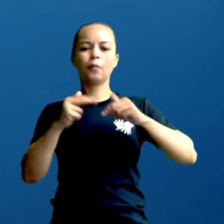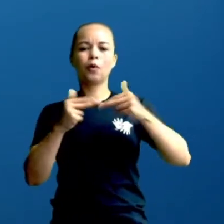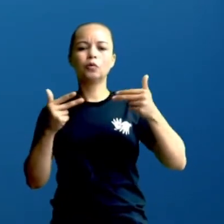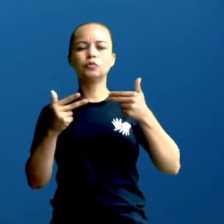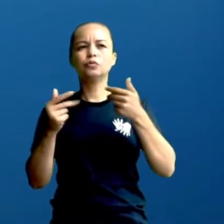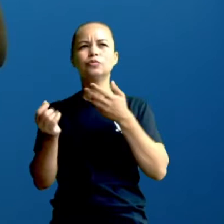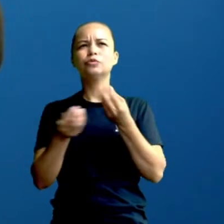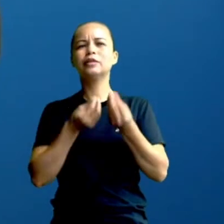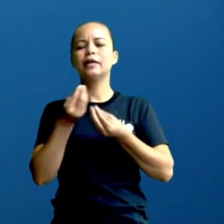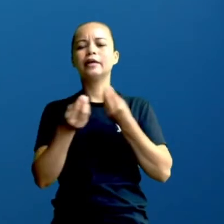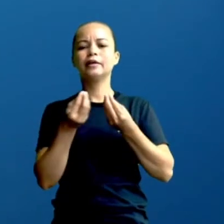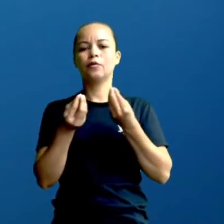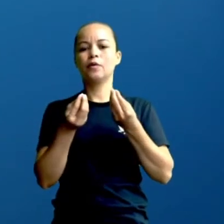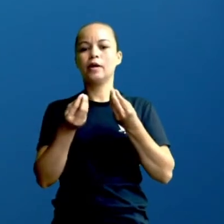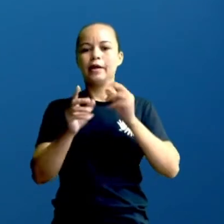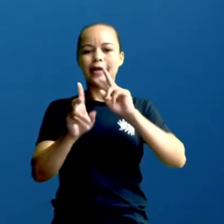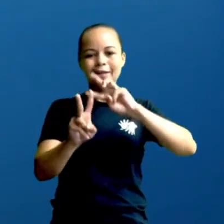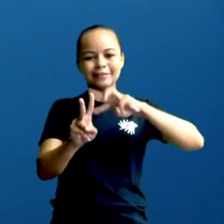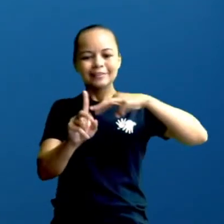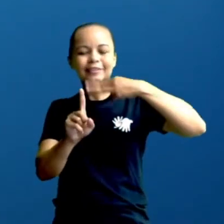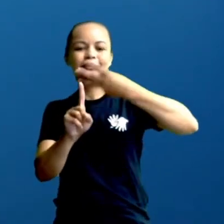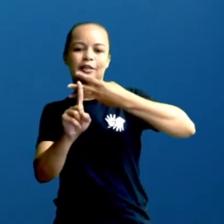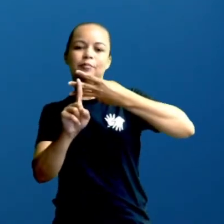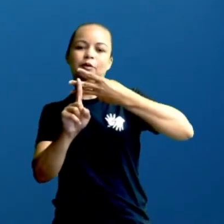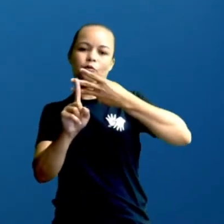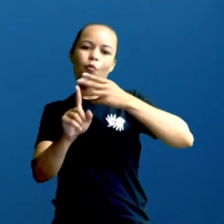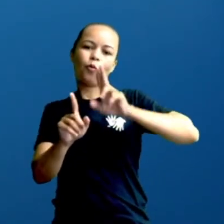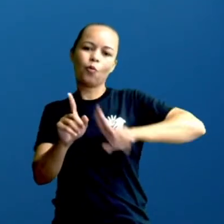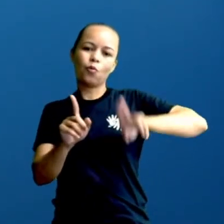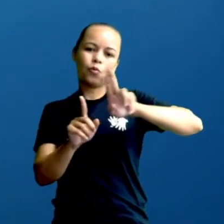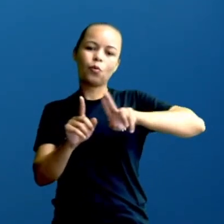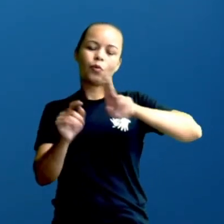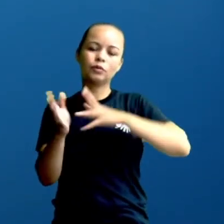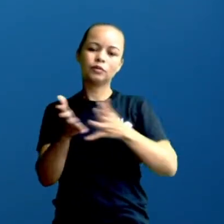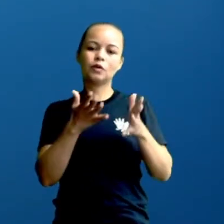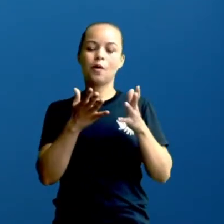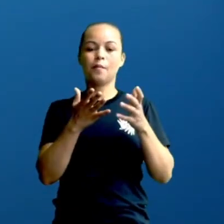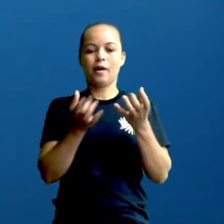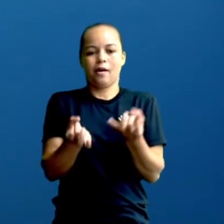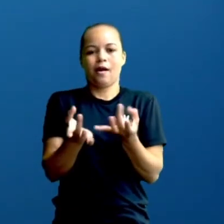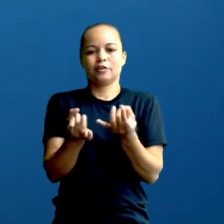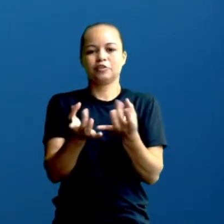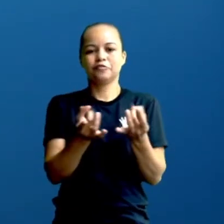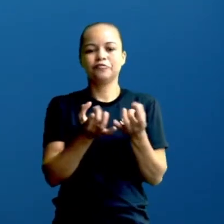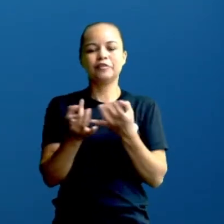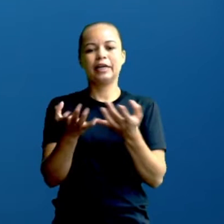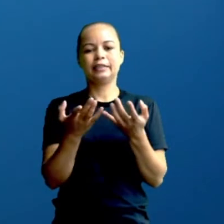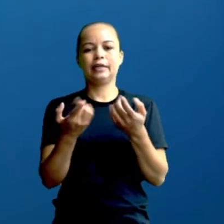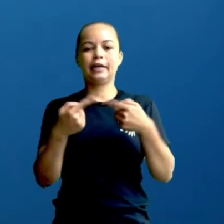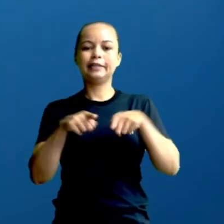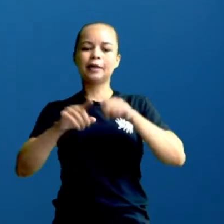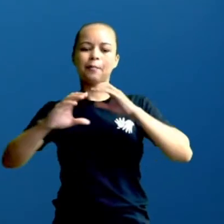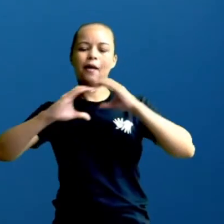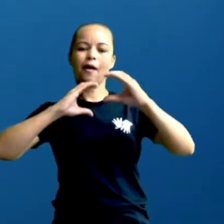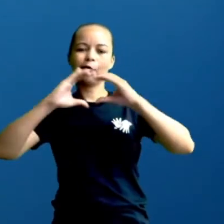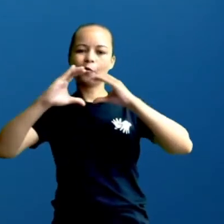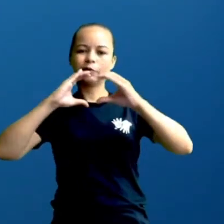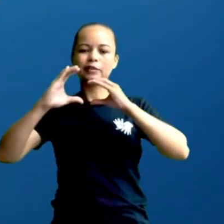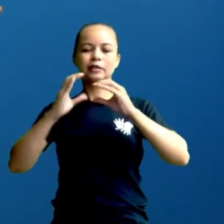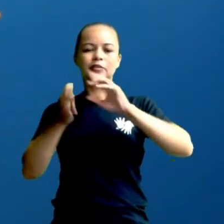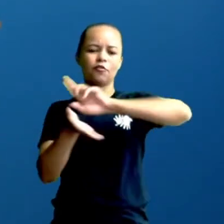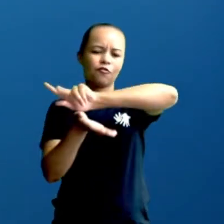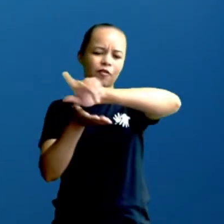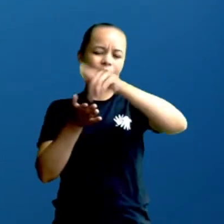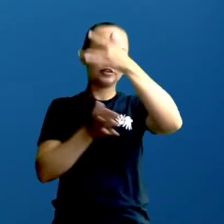triplicou, na verdade, esse uso, né, para as vendas e também a comunicação, quantas